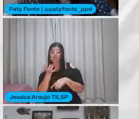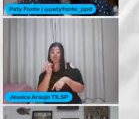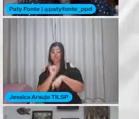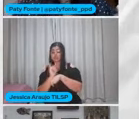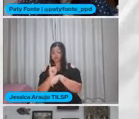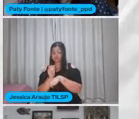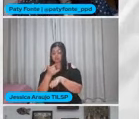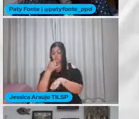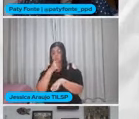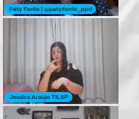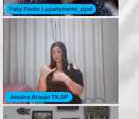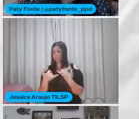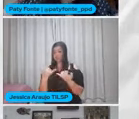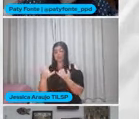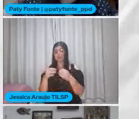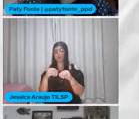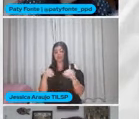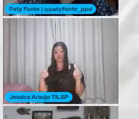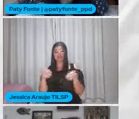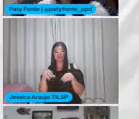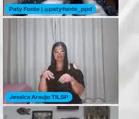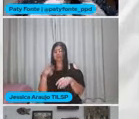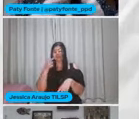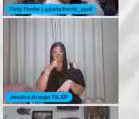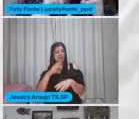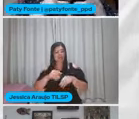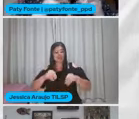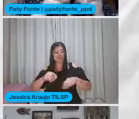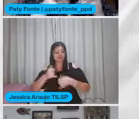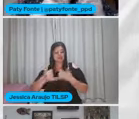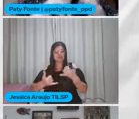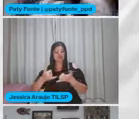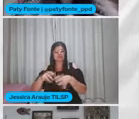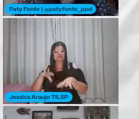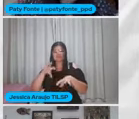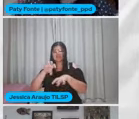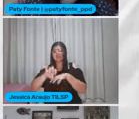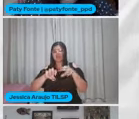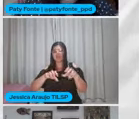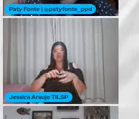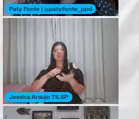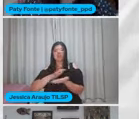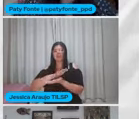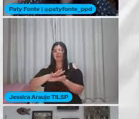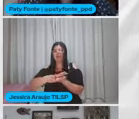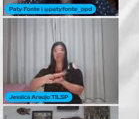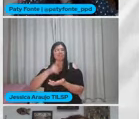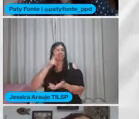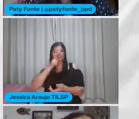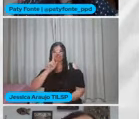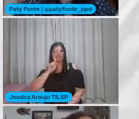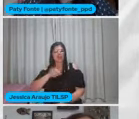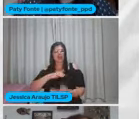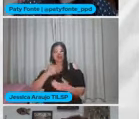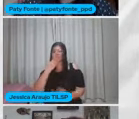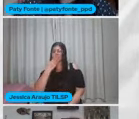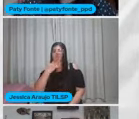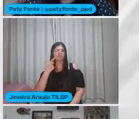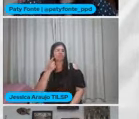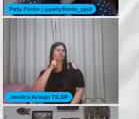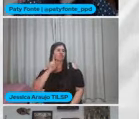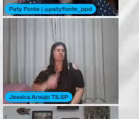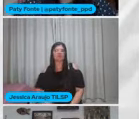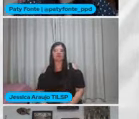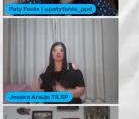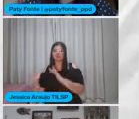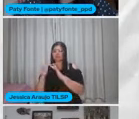Mas não brincam na terra Não pisam na areia Não brincam de segurar Fazer bolinho na terra Sim Não tem contato É isso